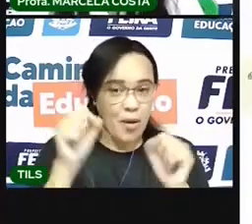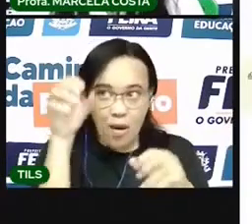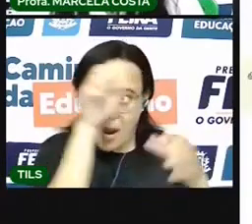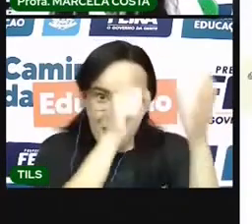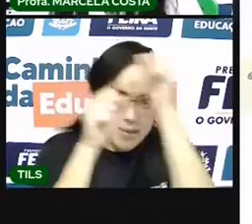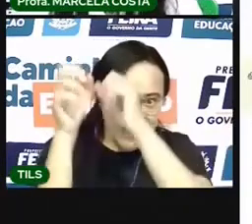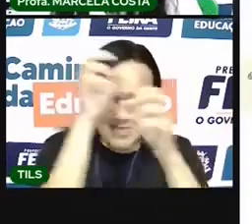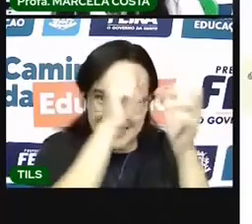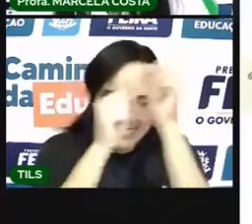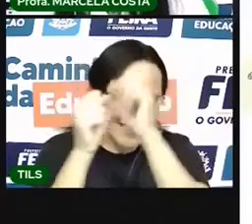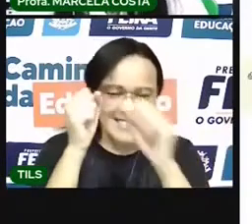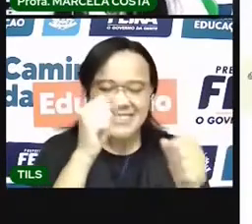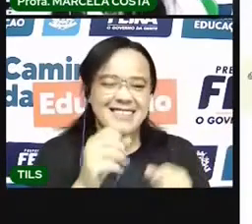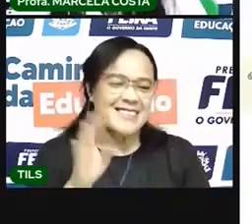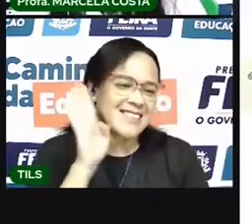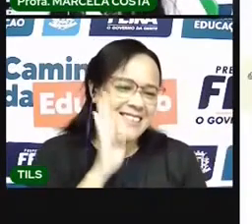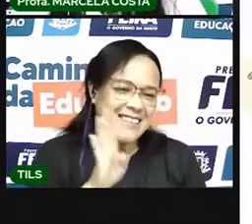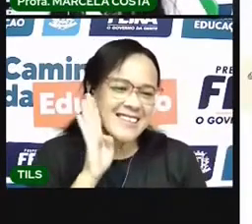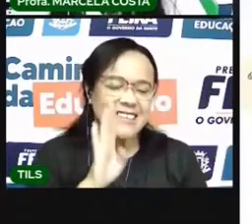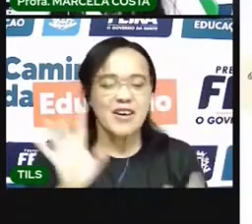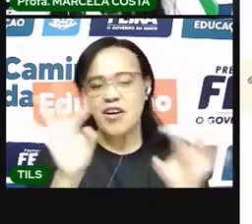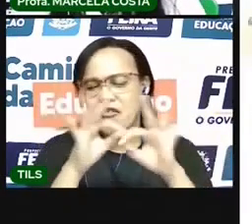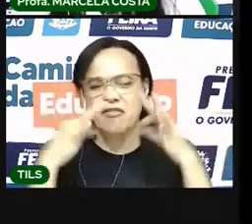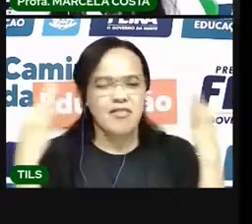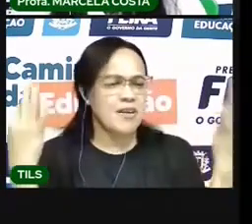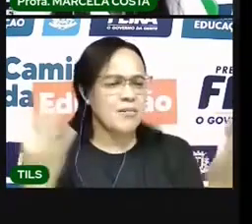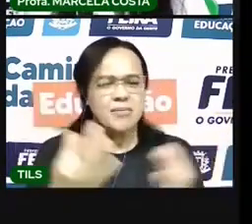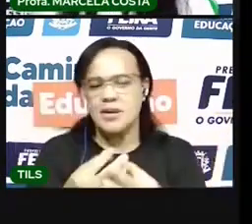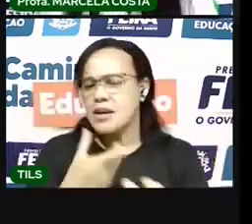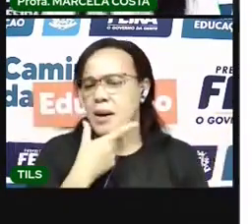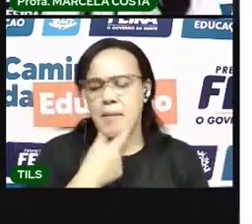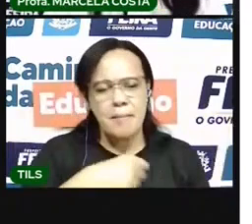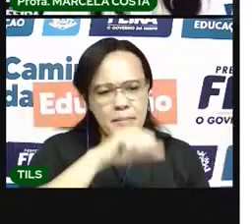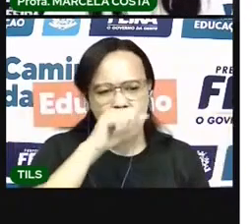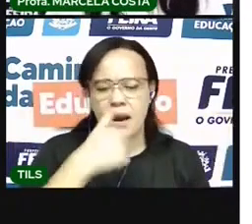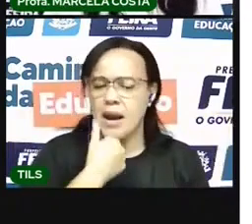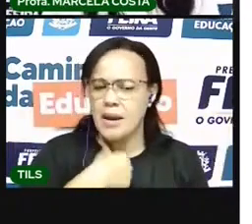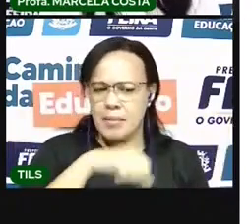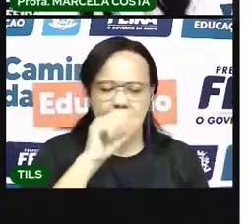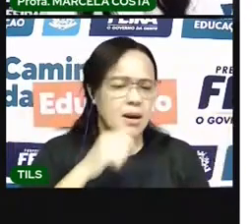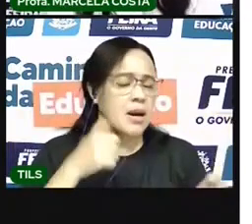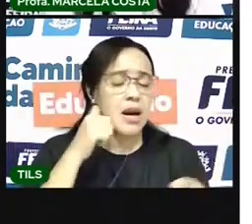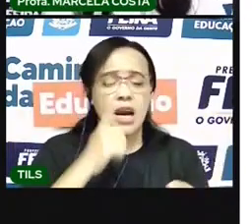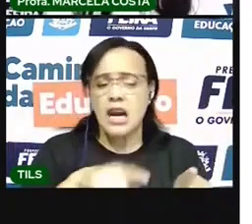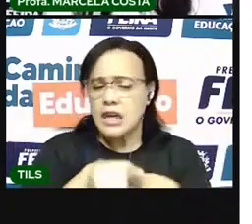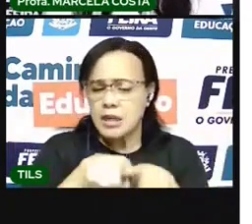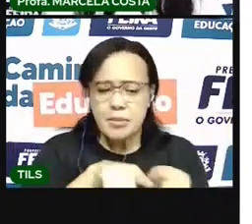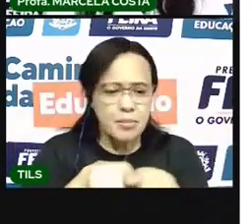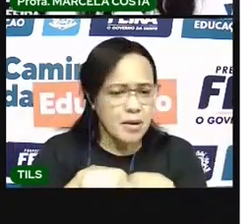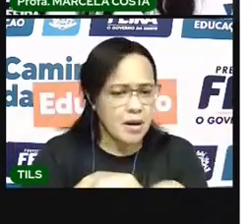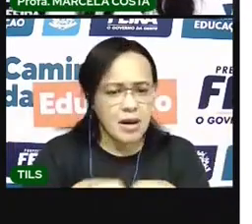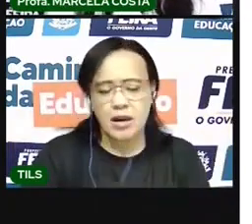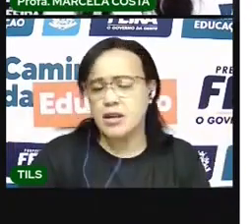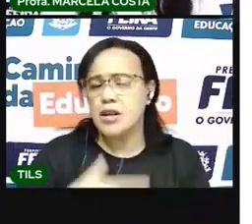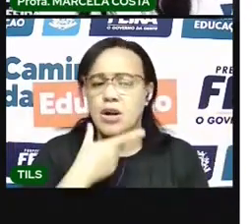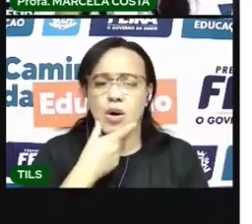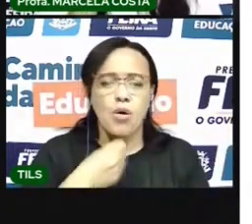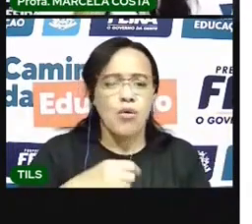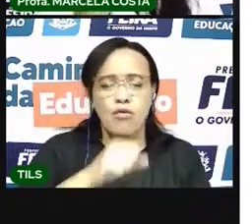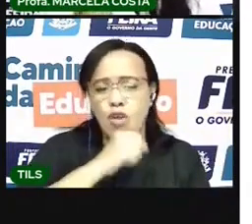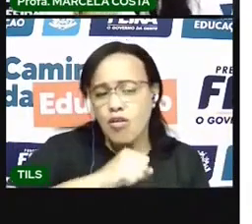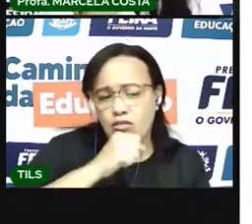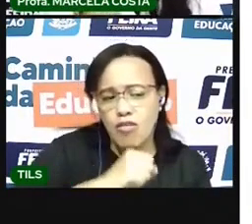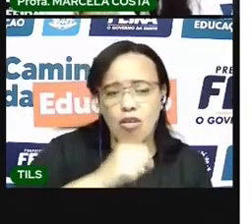E se divertindo. Com seus pais. Com seus irmãos. Com seu tio. Com sua avó.